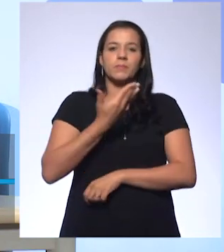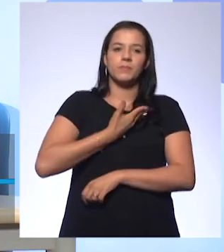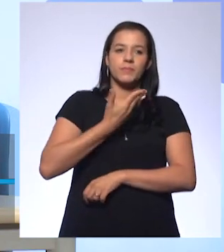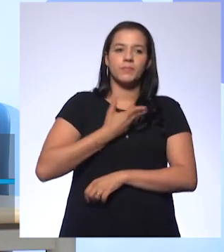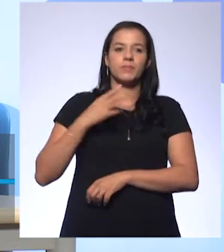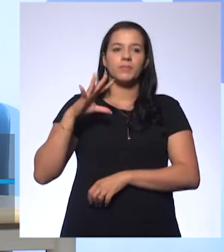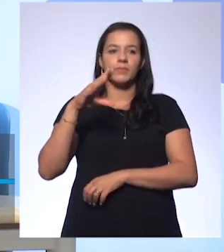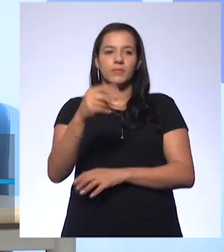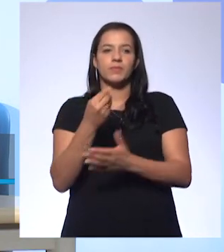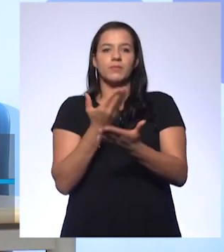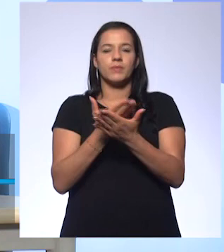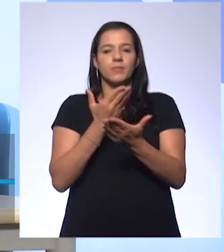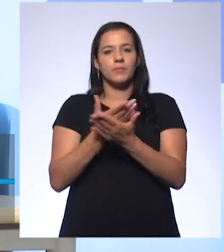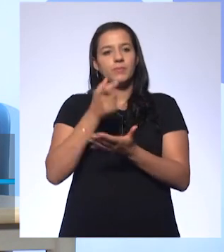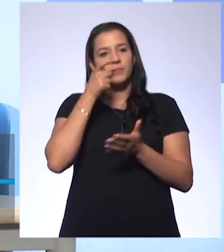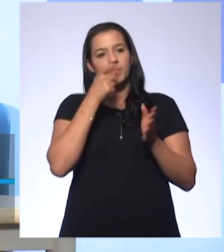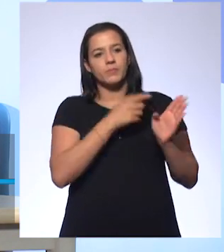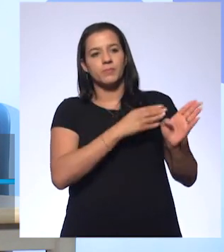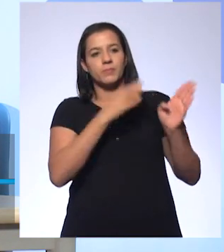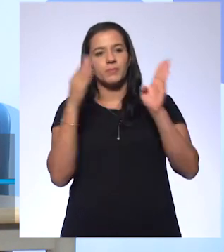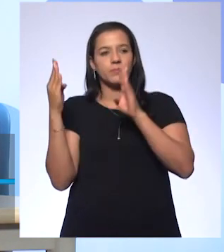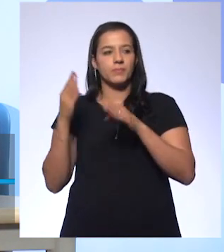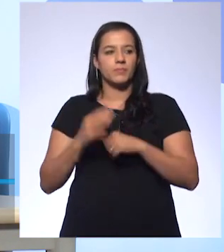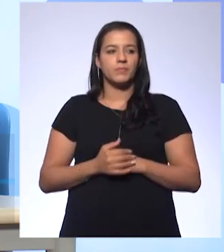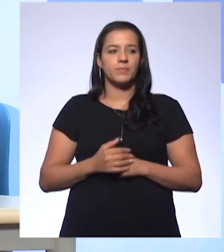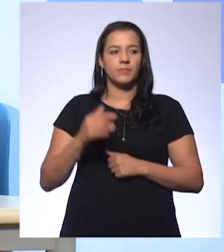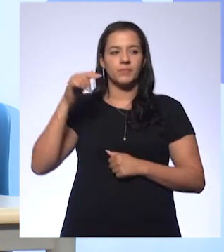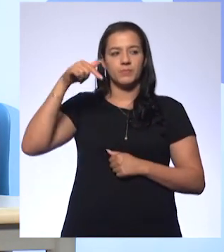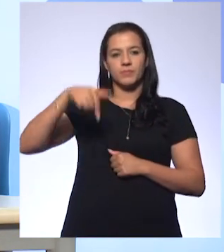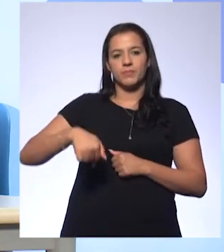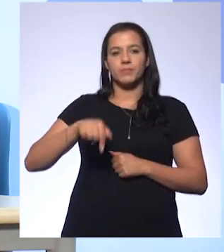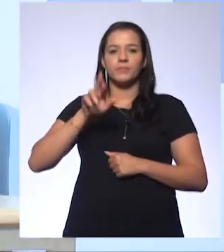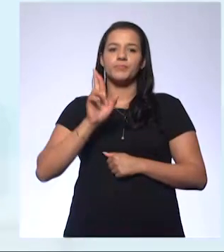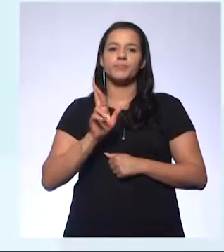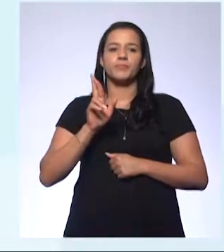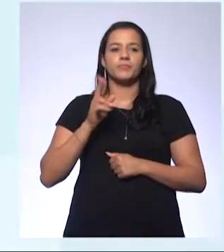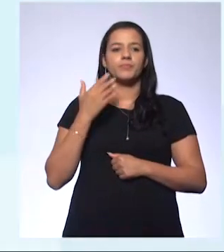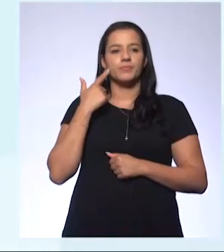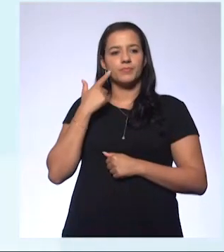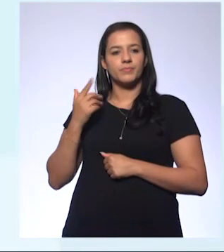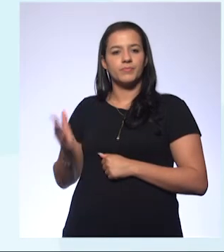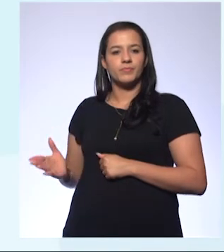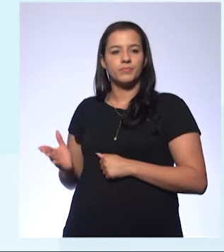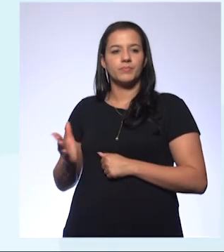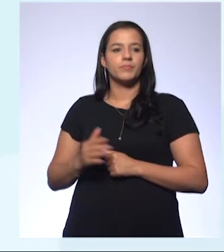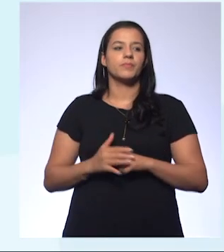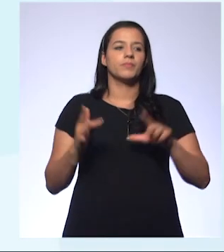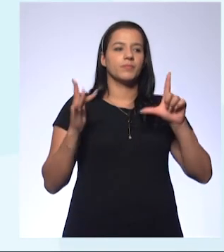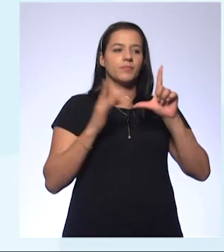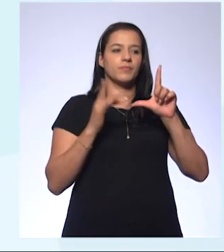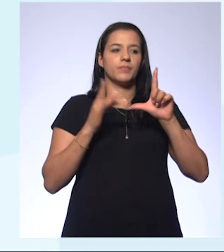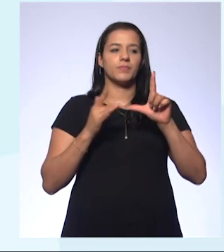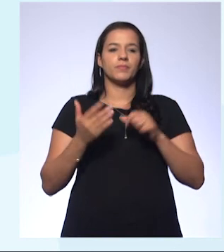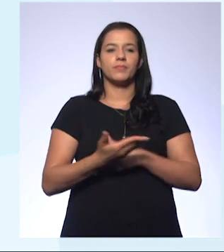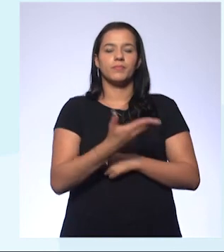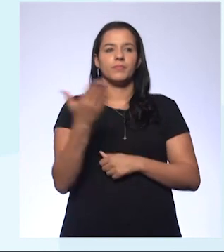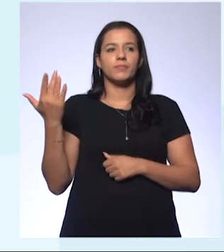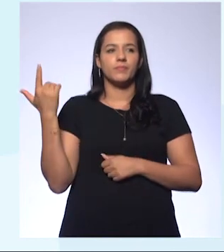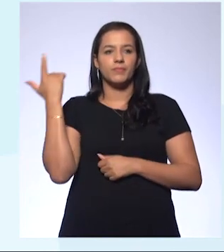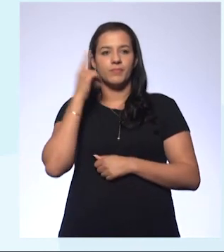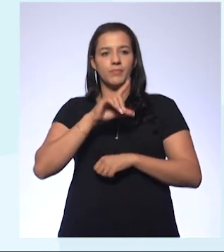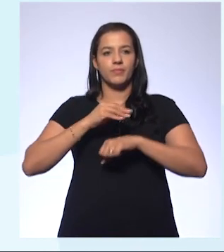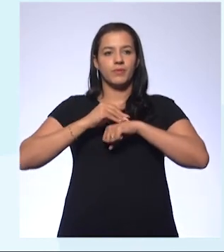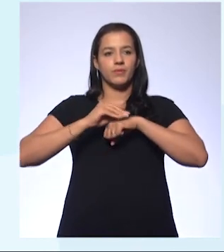todos os alunos que nos assistiram. Vai aparecer agora na tela para vocês o QR Code e também um link para que vocês coloquem suas